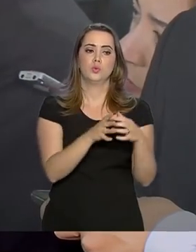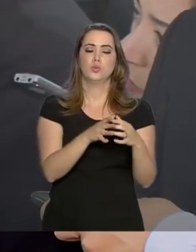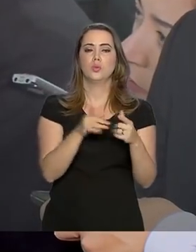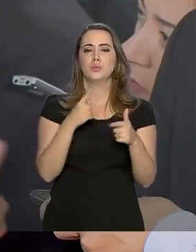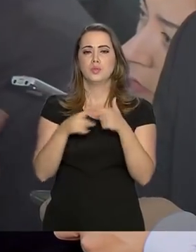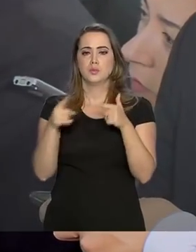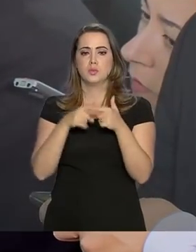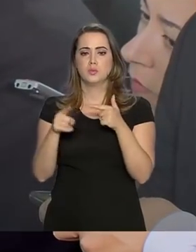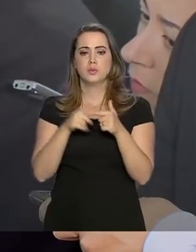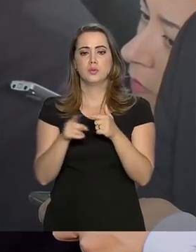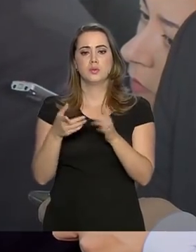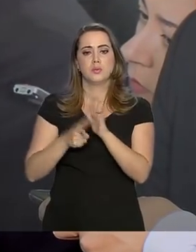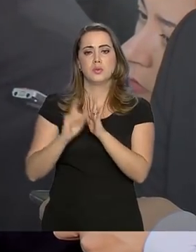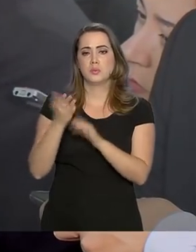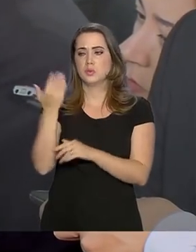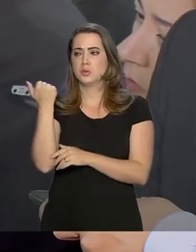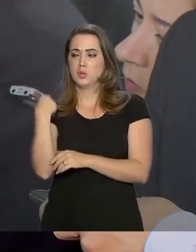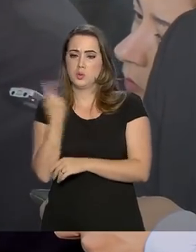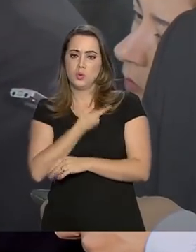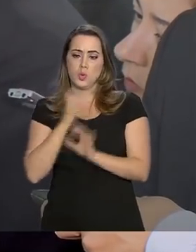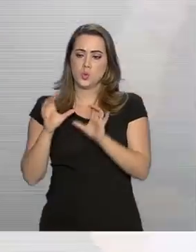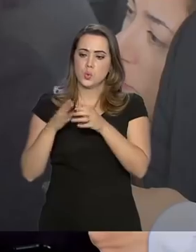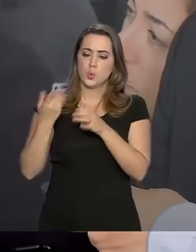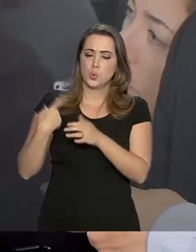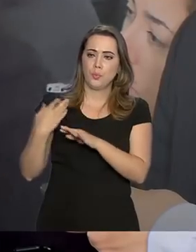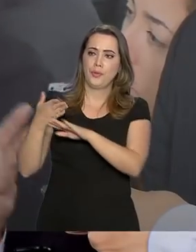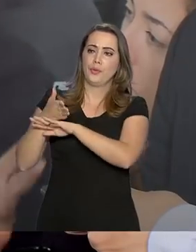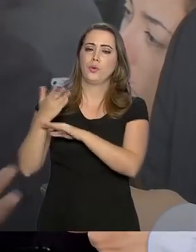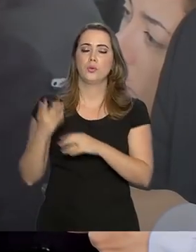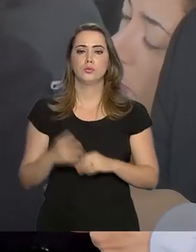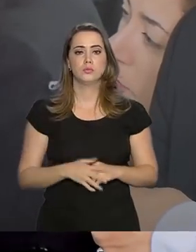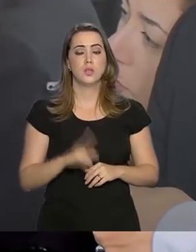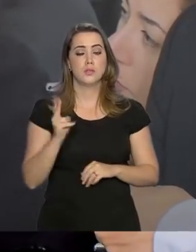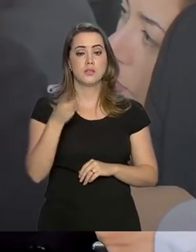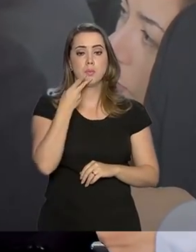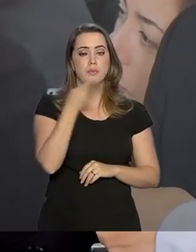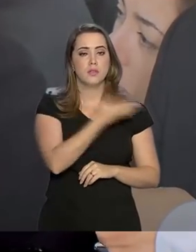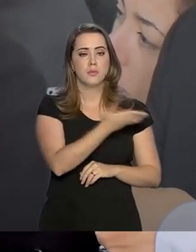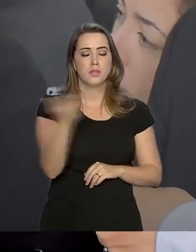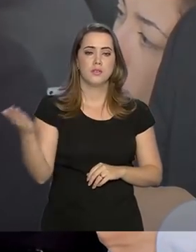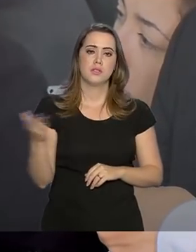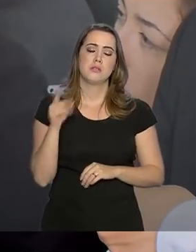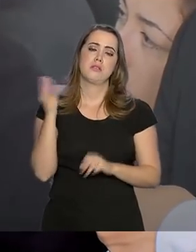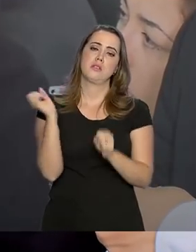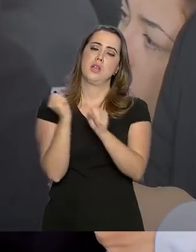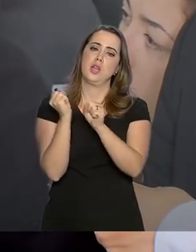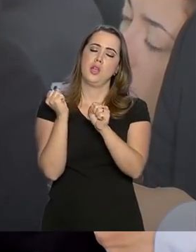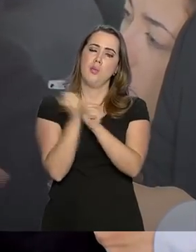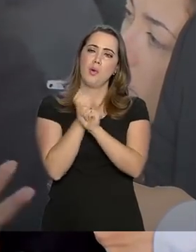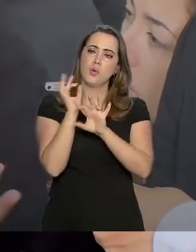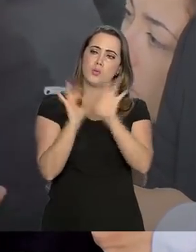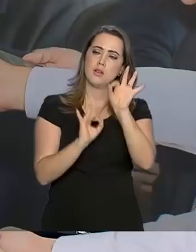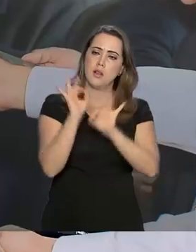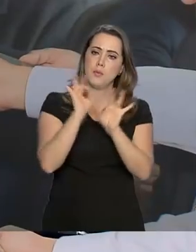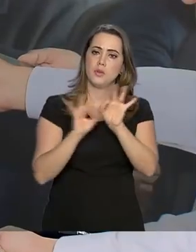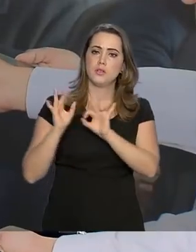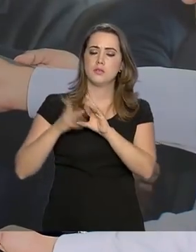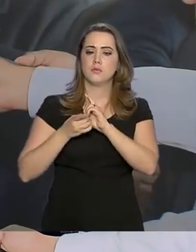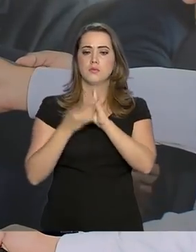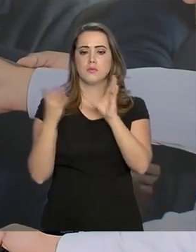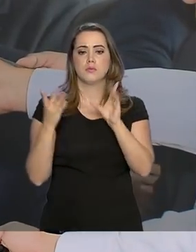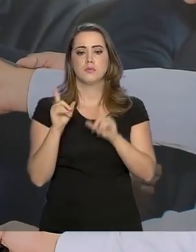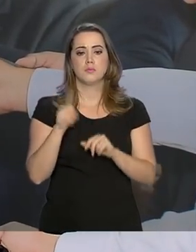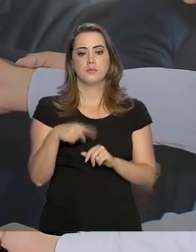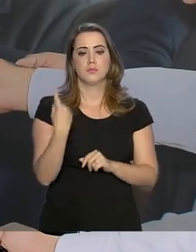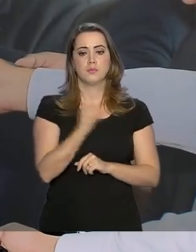armadilha em que essas gerações passadas, as nossas, caíram. Eu sempre disse para vocês que isso é uma construção democrática nossa. É fundamental